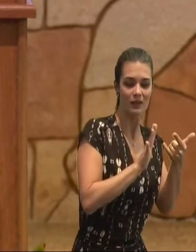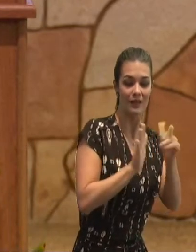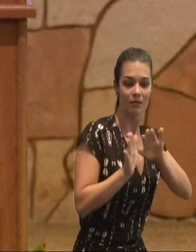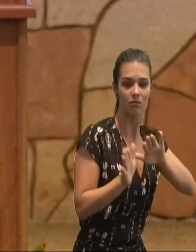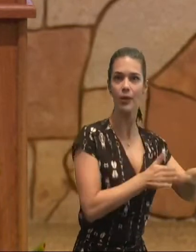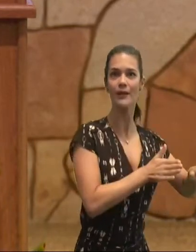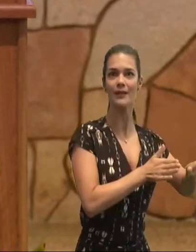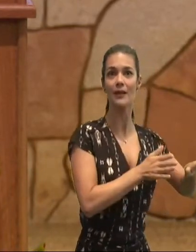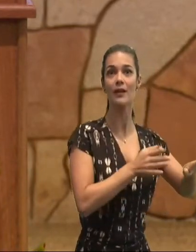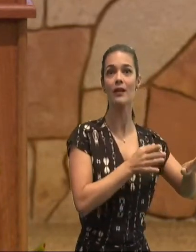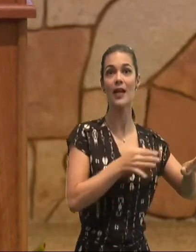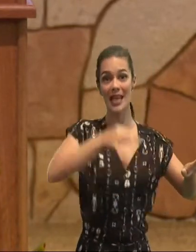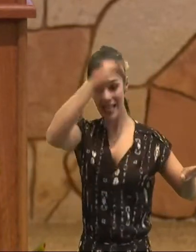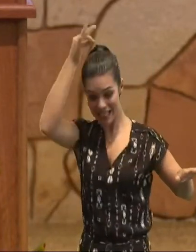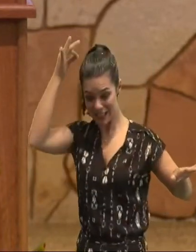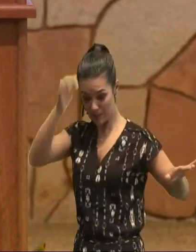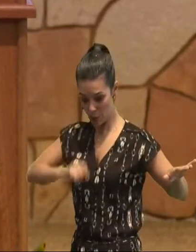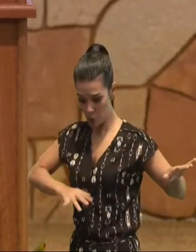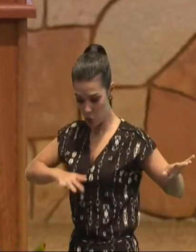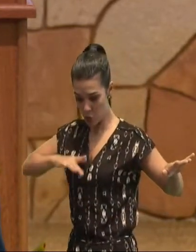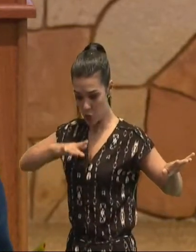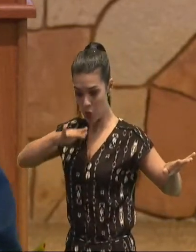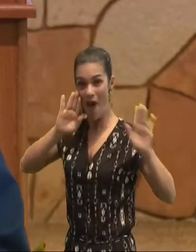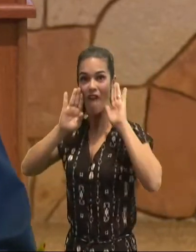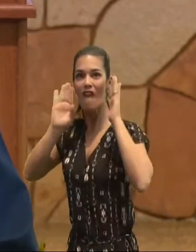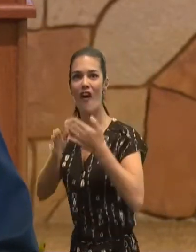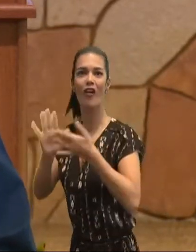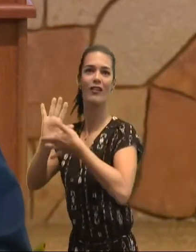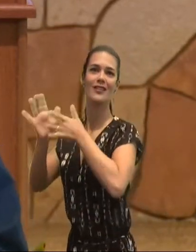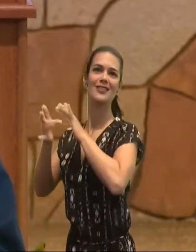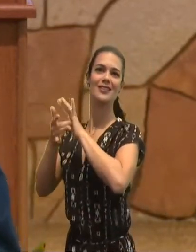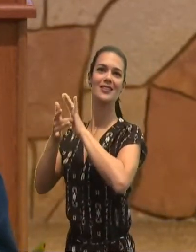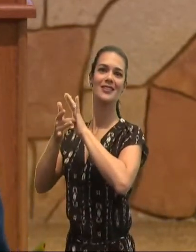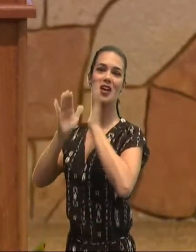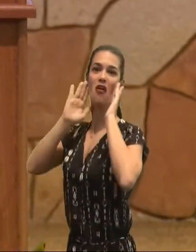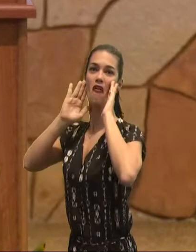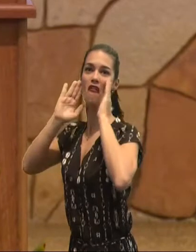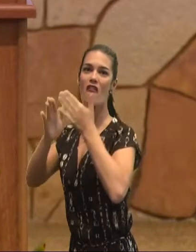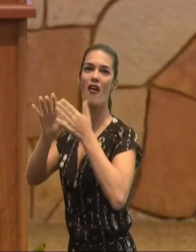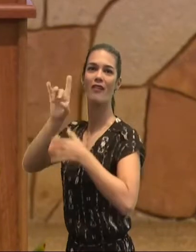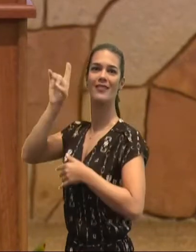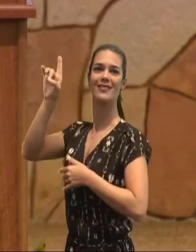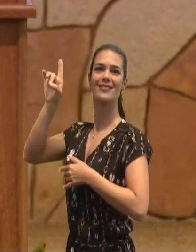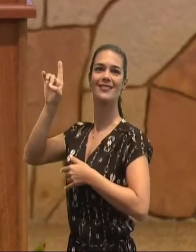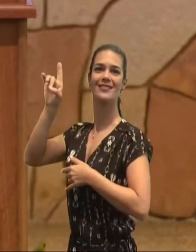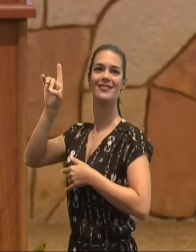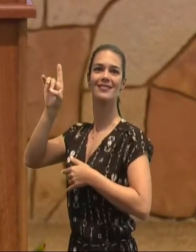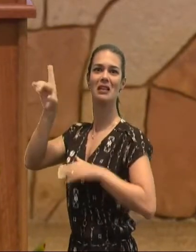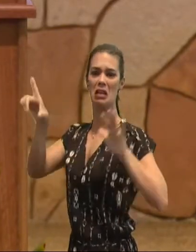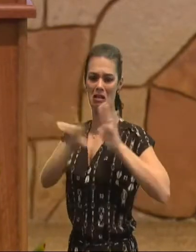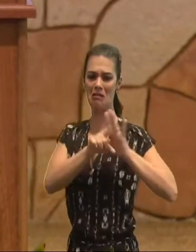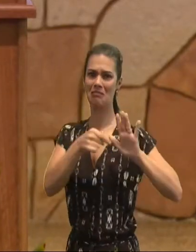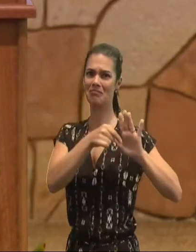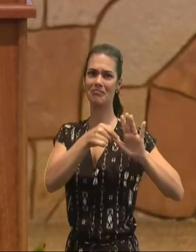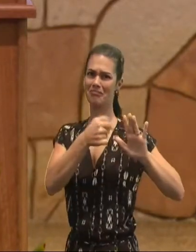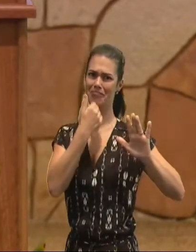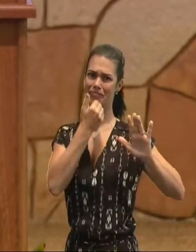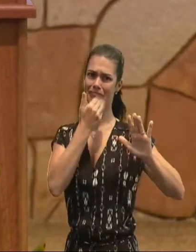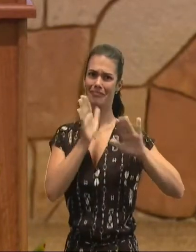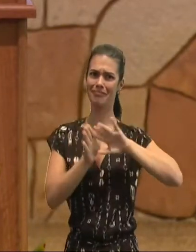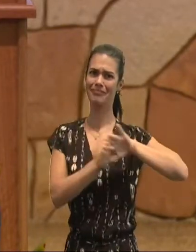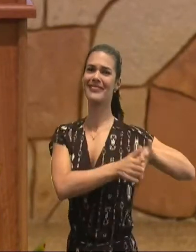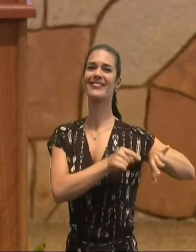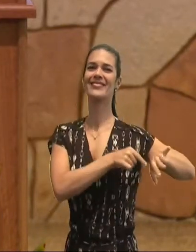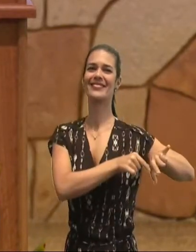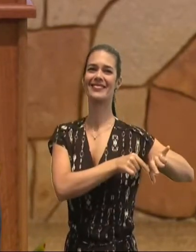Espírito, verso 18, não estáis sobre a lei, ora, as obras da carne são conhecidas,